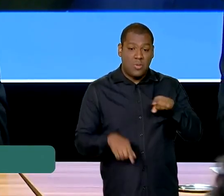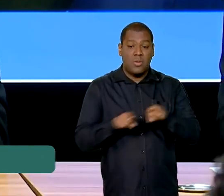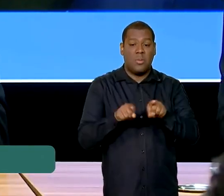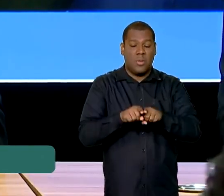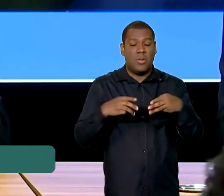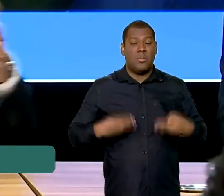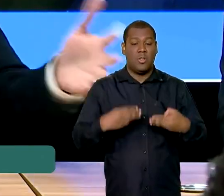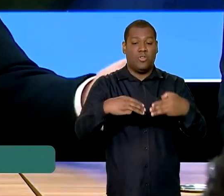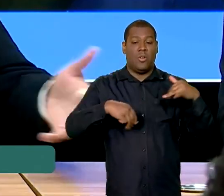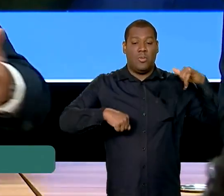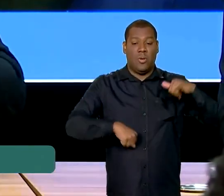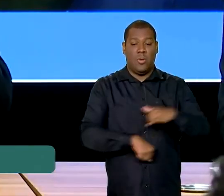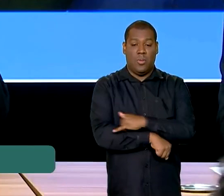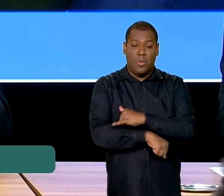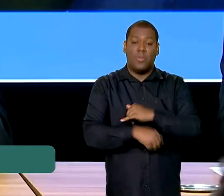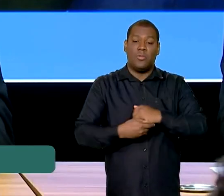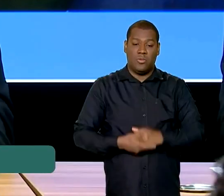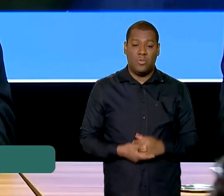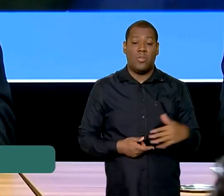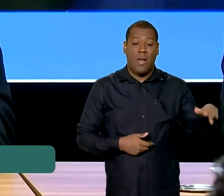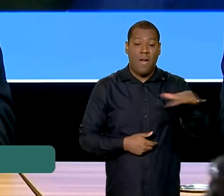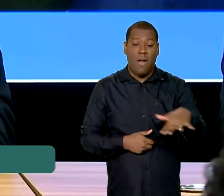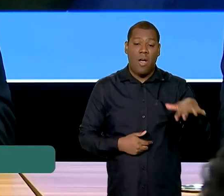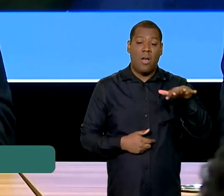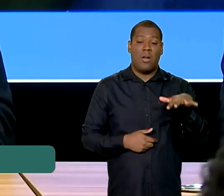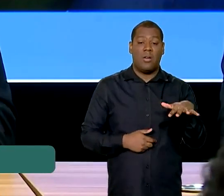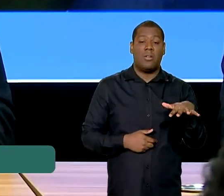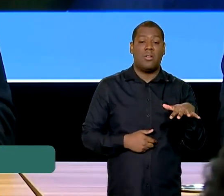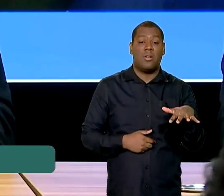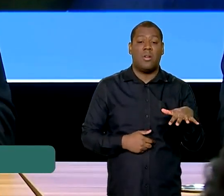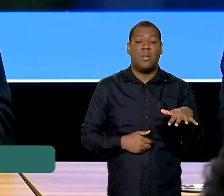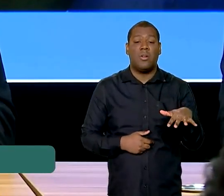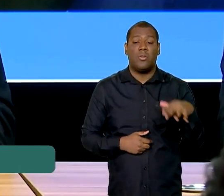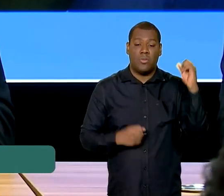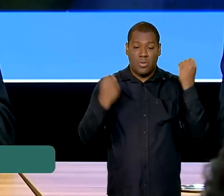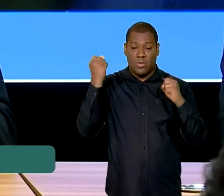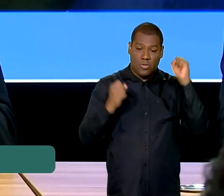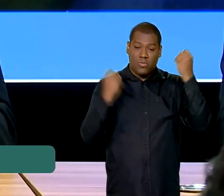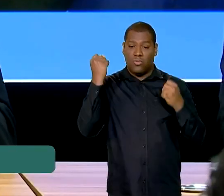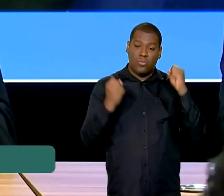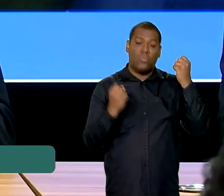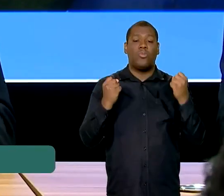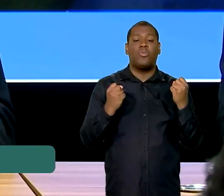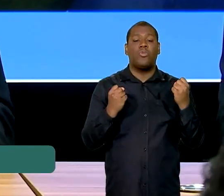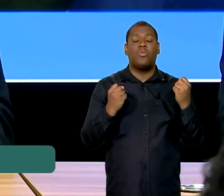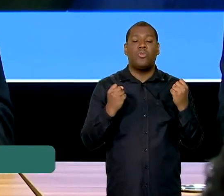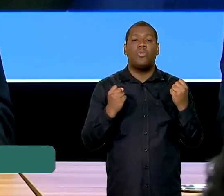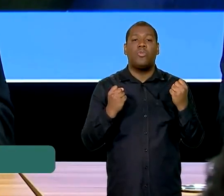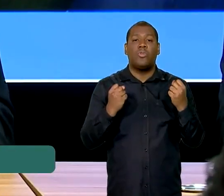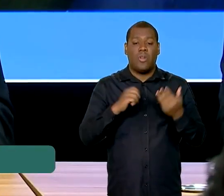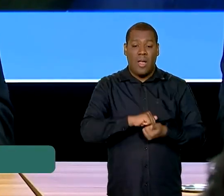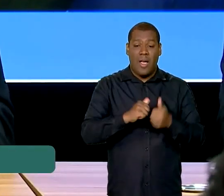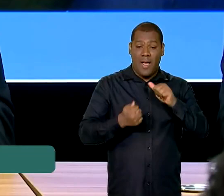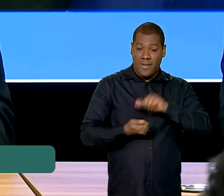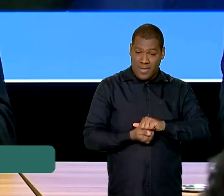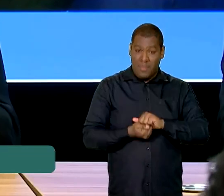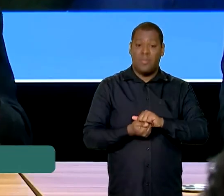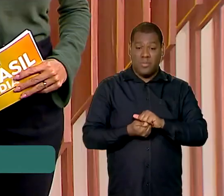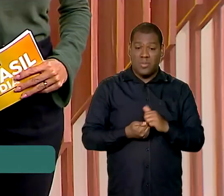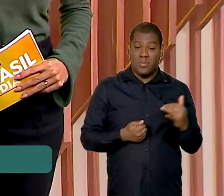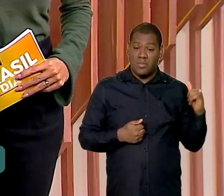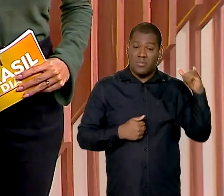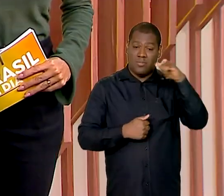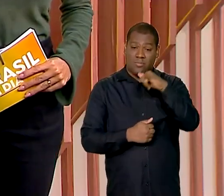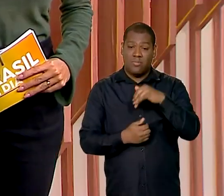Aeroportos e o esforço de toda a indústria no sentido de prover aí nessa situação uma malha aérea mínima.